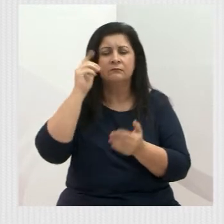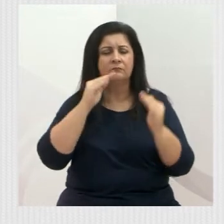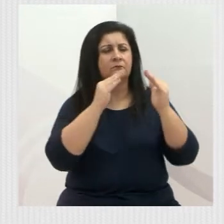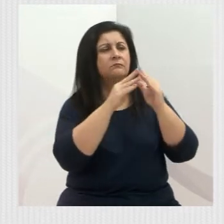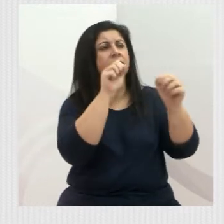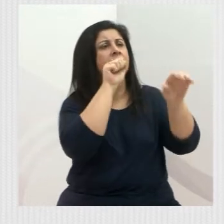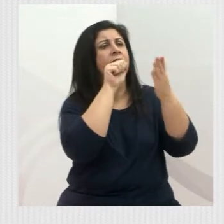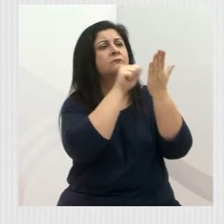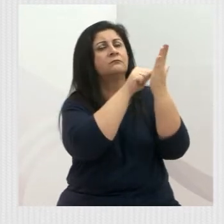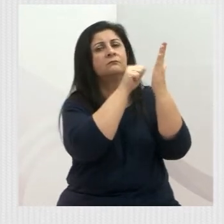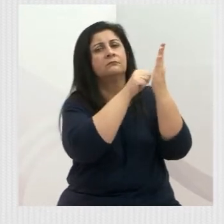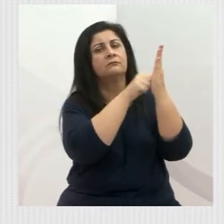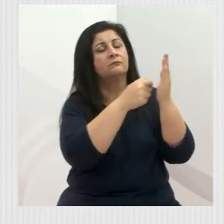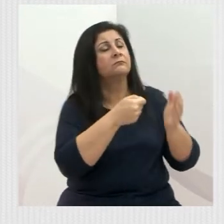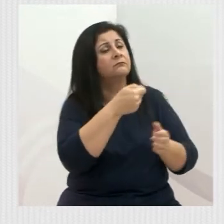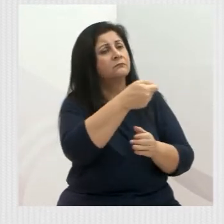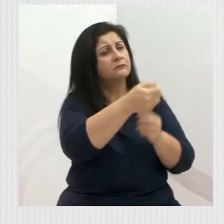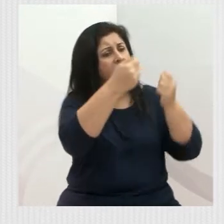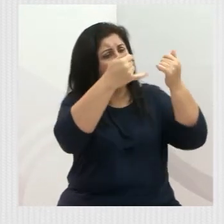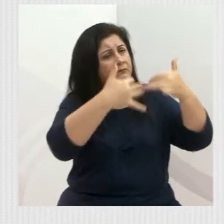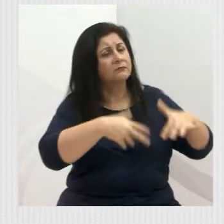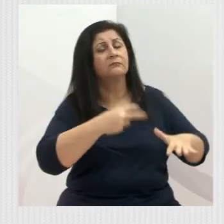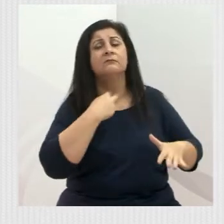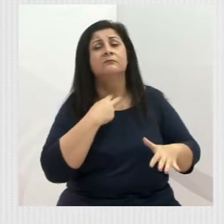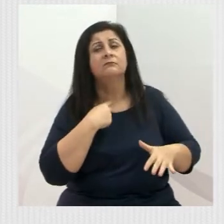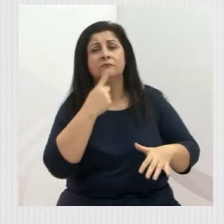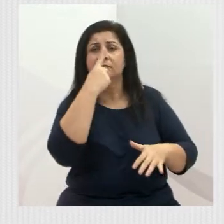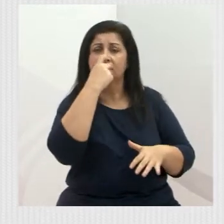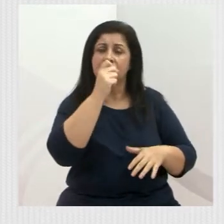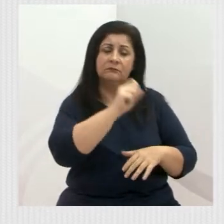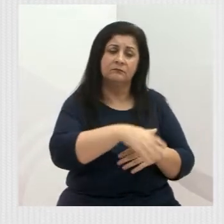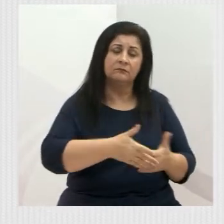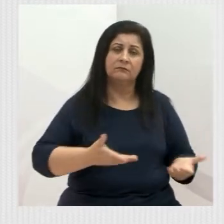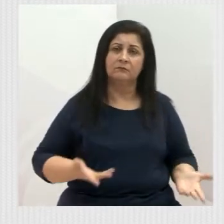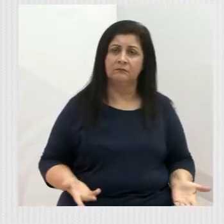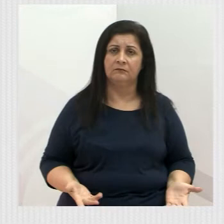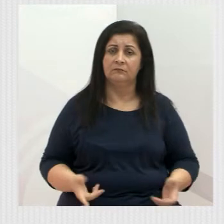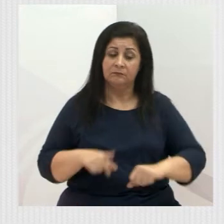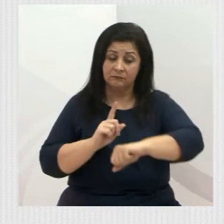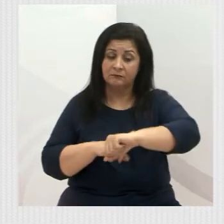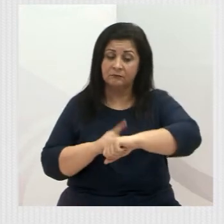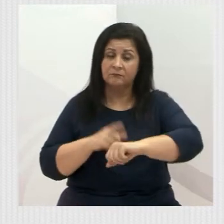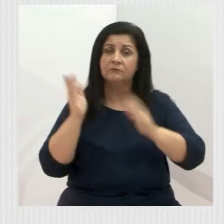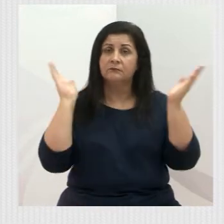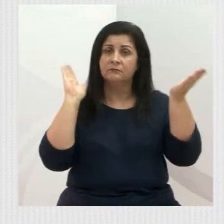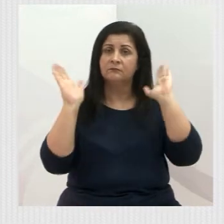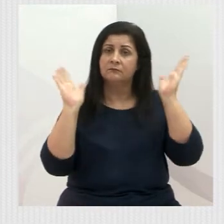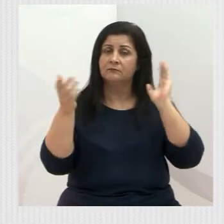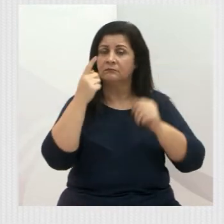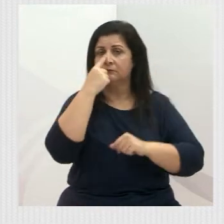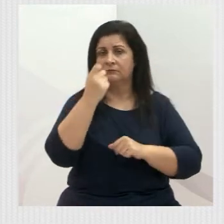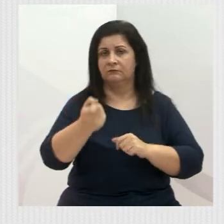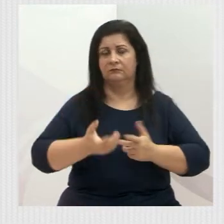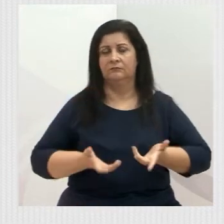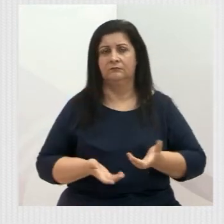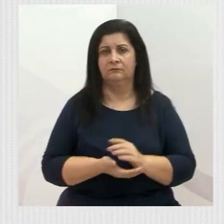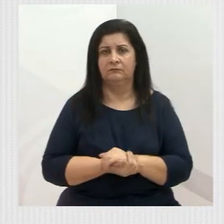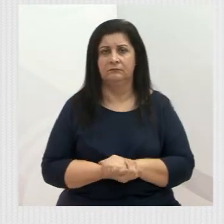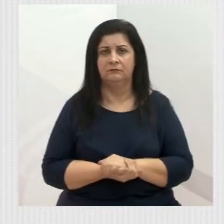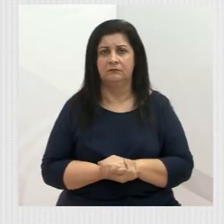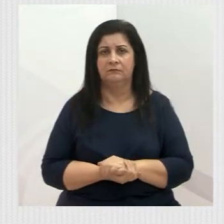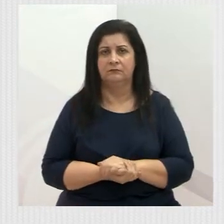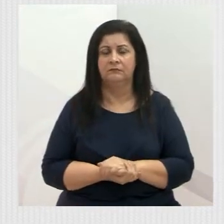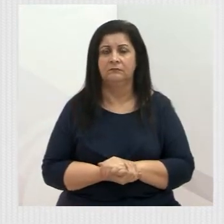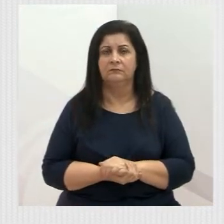casa, pra dar a orientação a esse munícipe, do horário em que passa o caminhão de lixo, pra que eles possam,